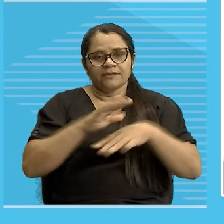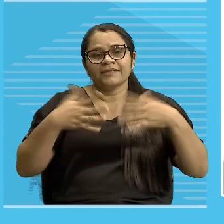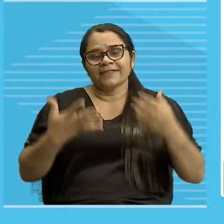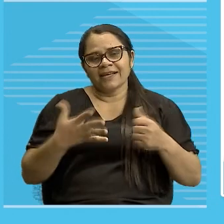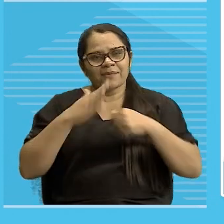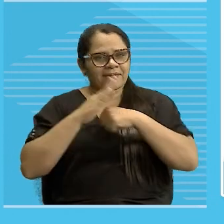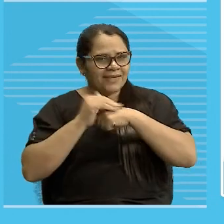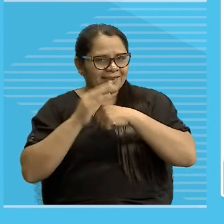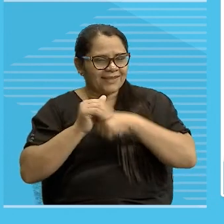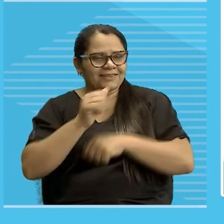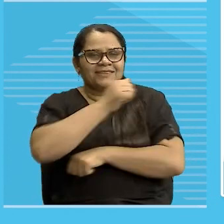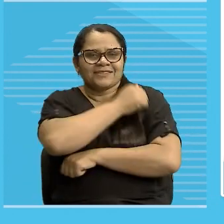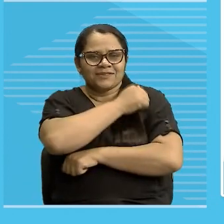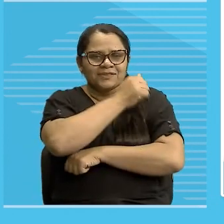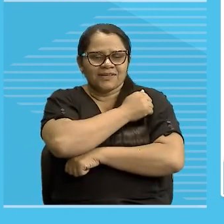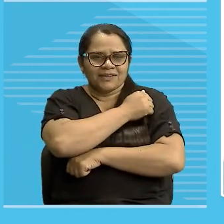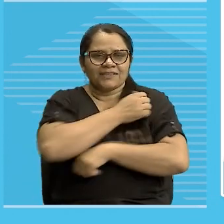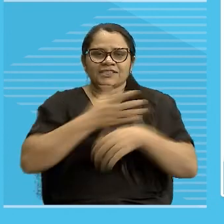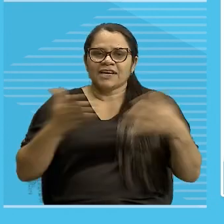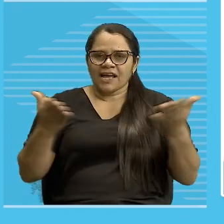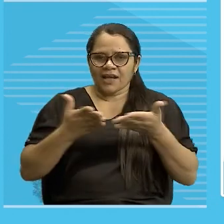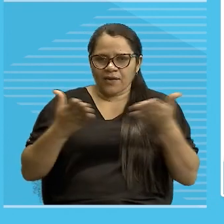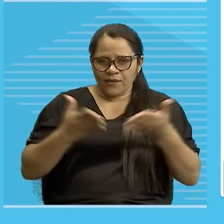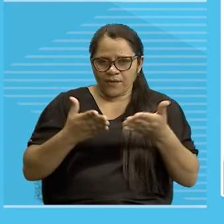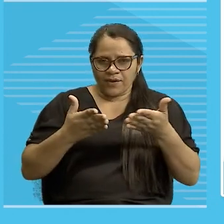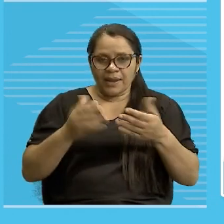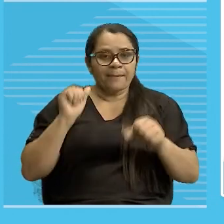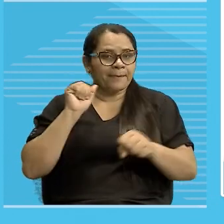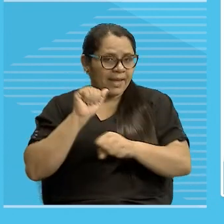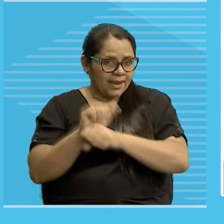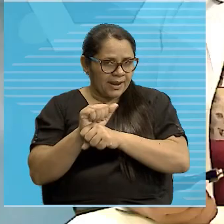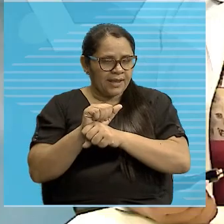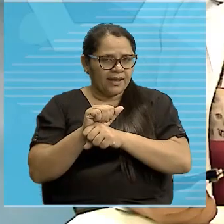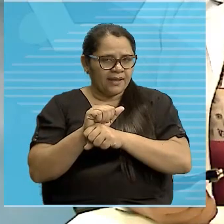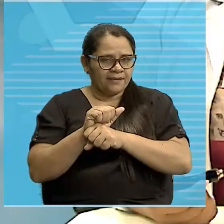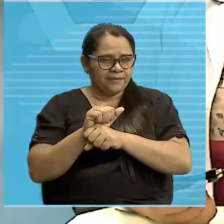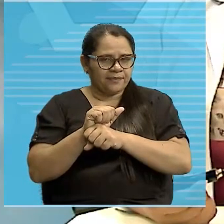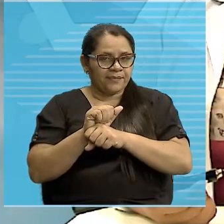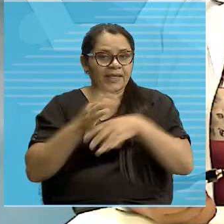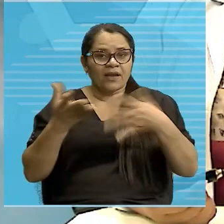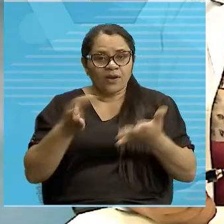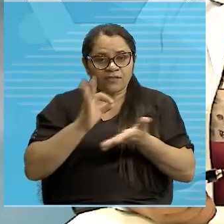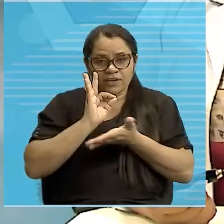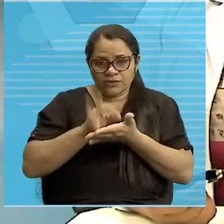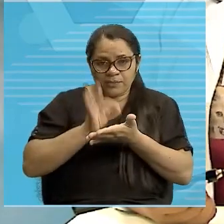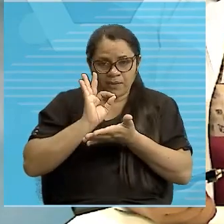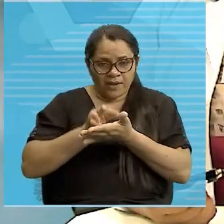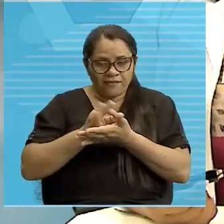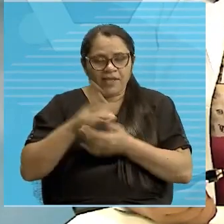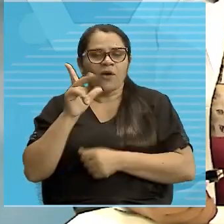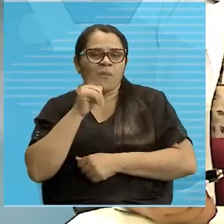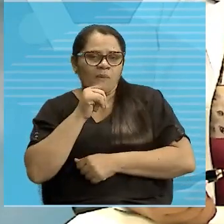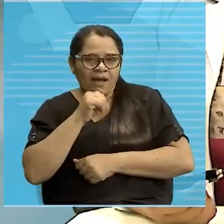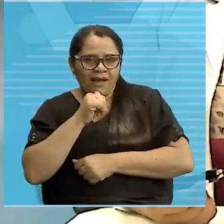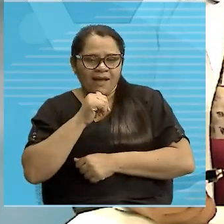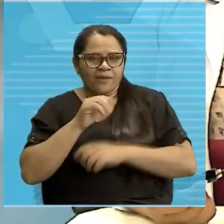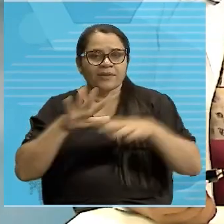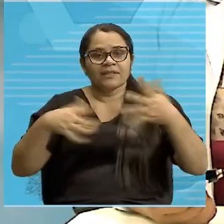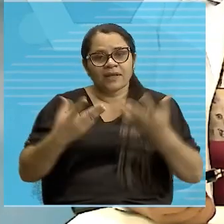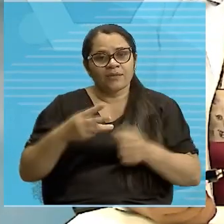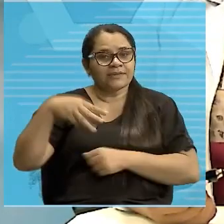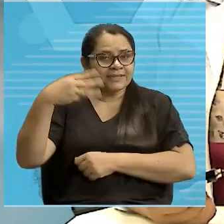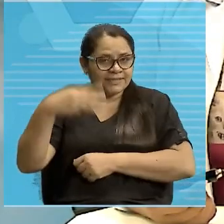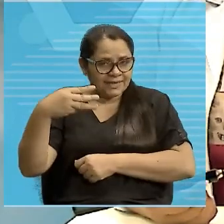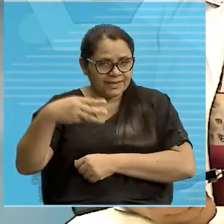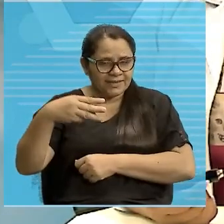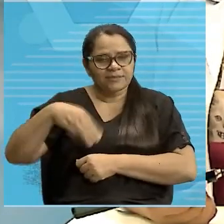queridos estudantes, nós vamos agora, dar aquela pausa, que você vai dar uma goladinha de café, uma goladinha de água, três minutinhos, é coisa